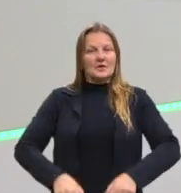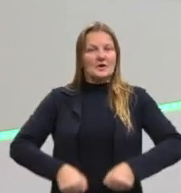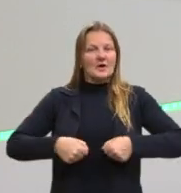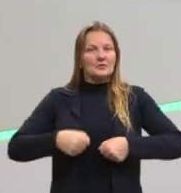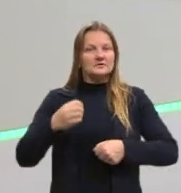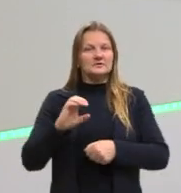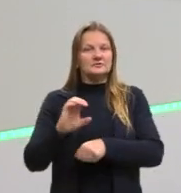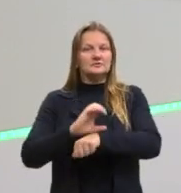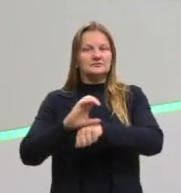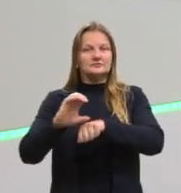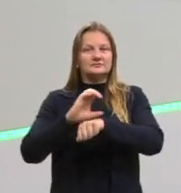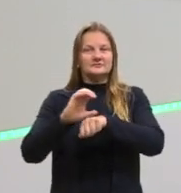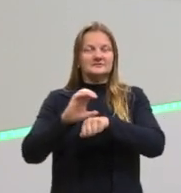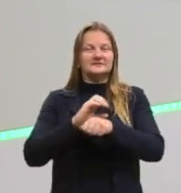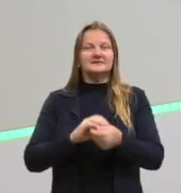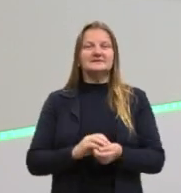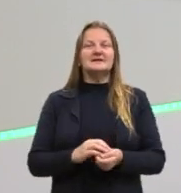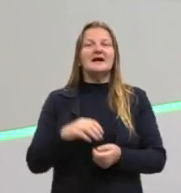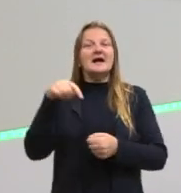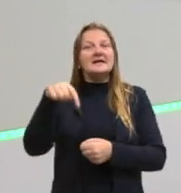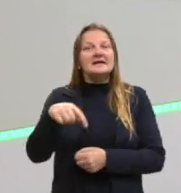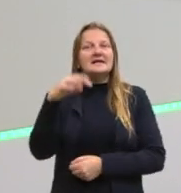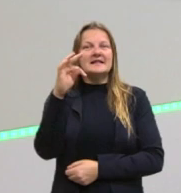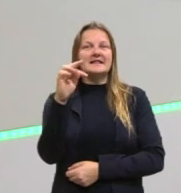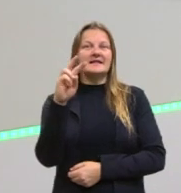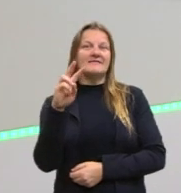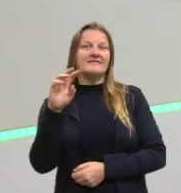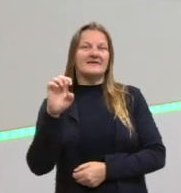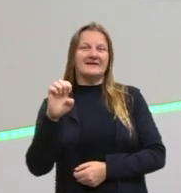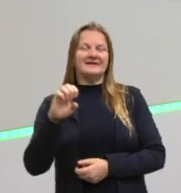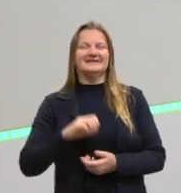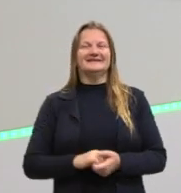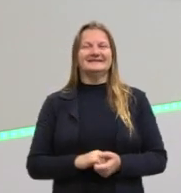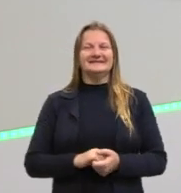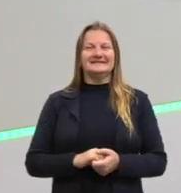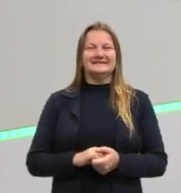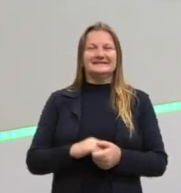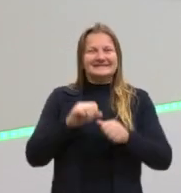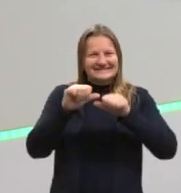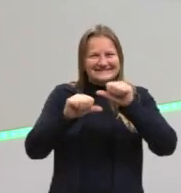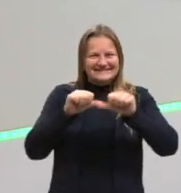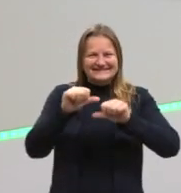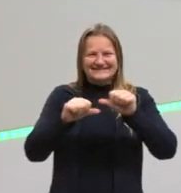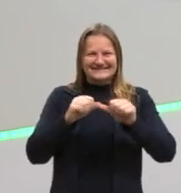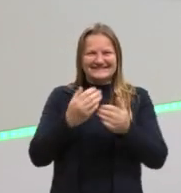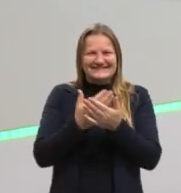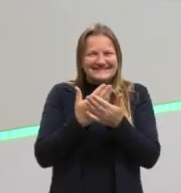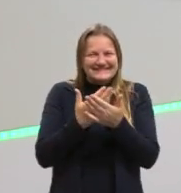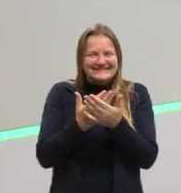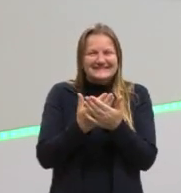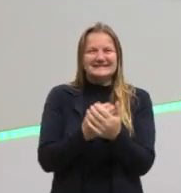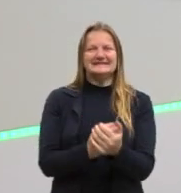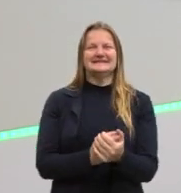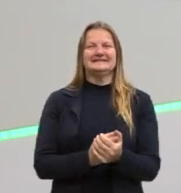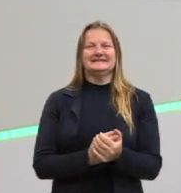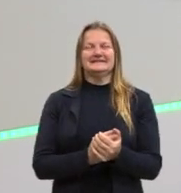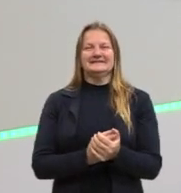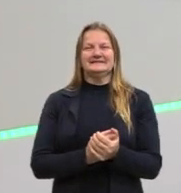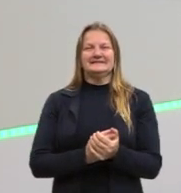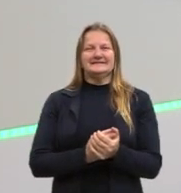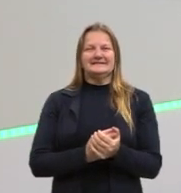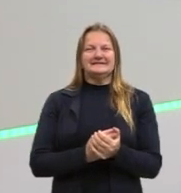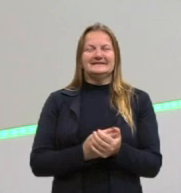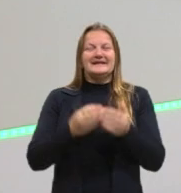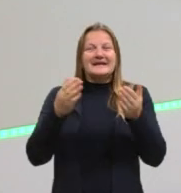cinza, estou aqui na TVE, em Porto Alegre, onde são gravadas essas aulas do pré-Enem, junto com nós